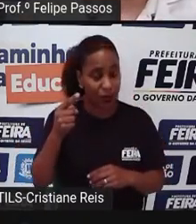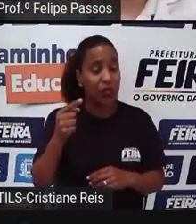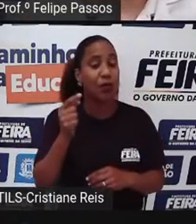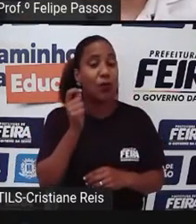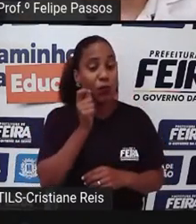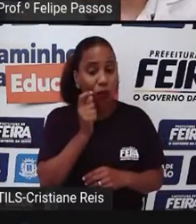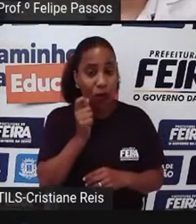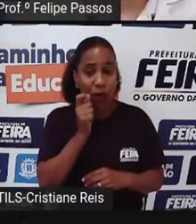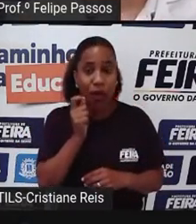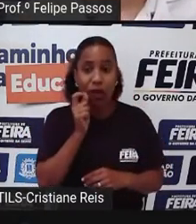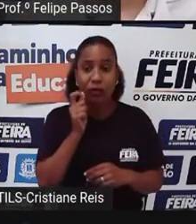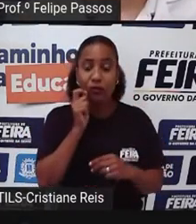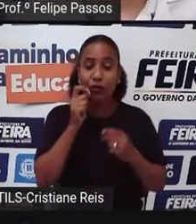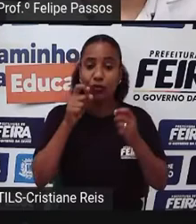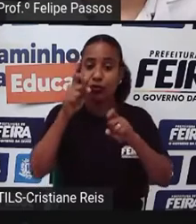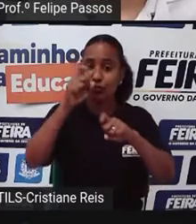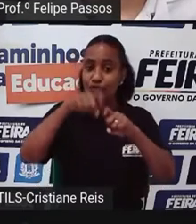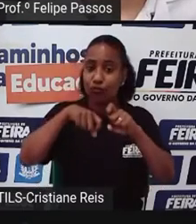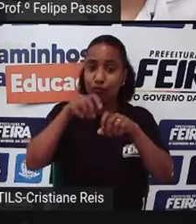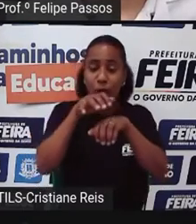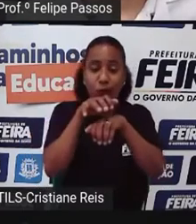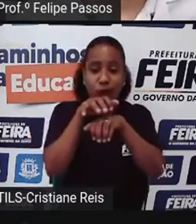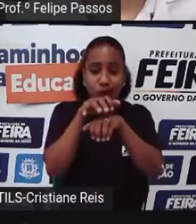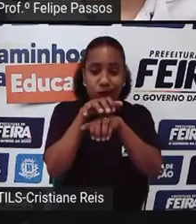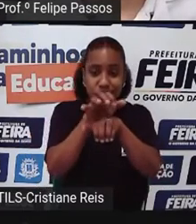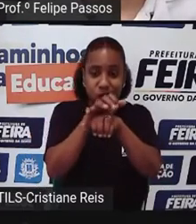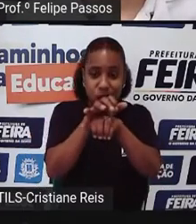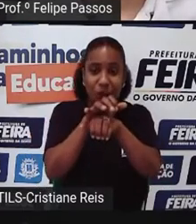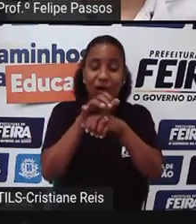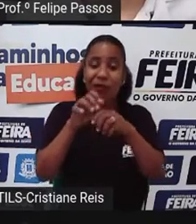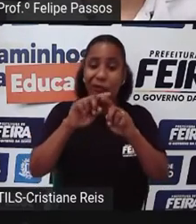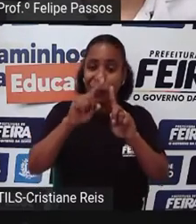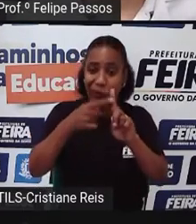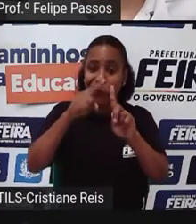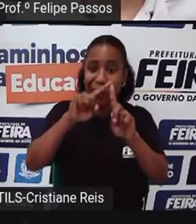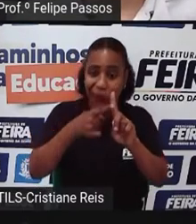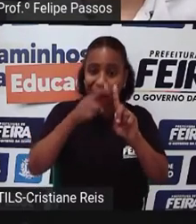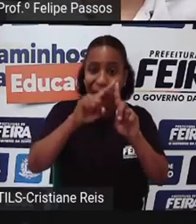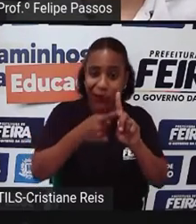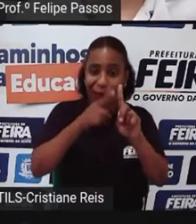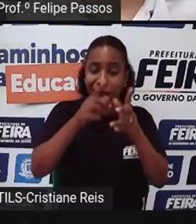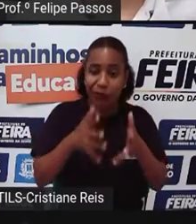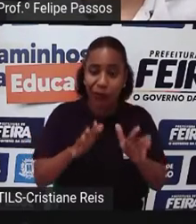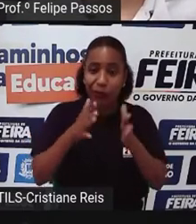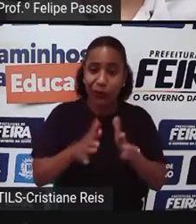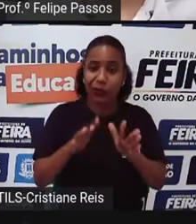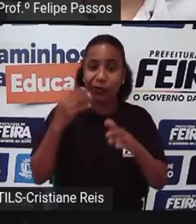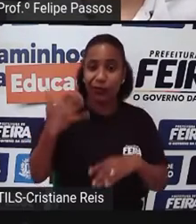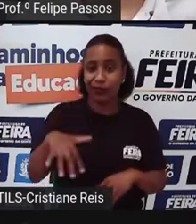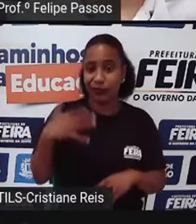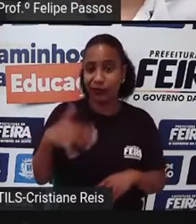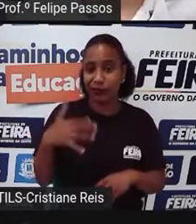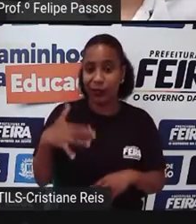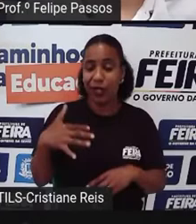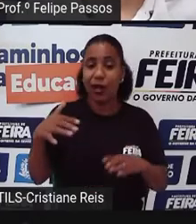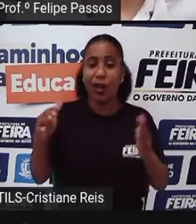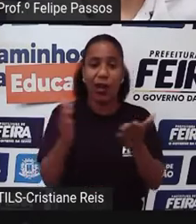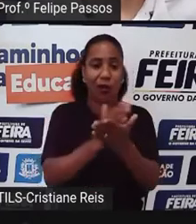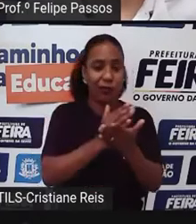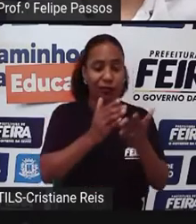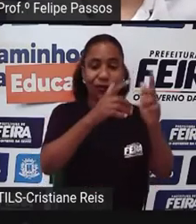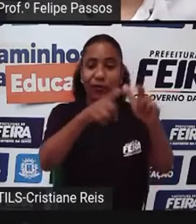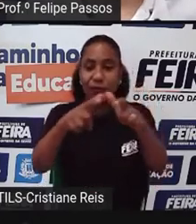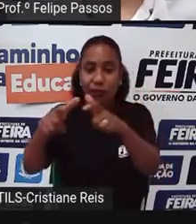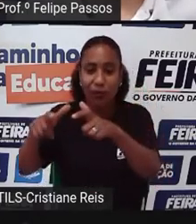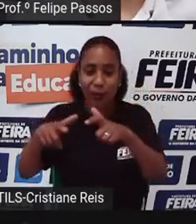uma bola de neve É uma coisa sem controle Tem bairros aqui Feira de Santana Que a situação Está fora de controle Com relação A